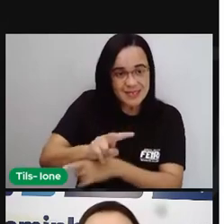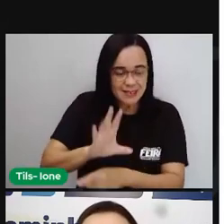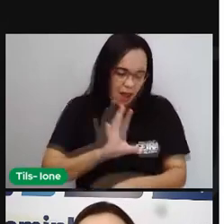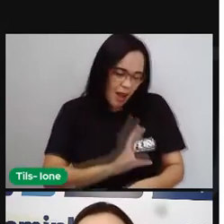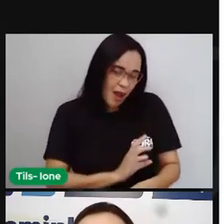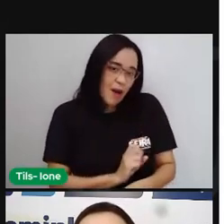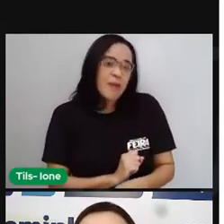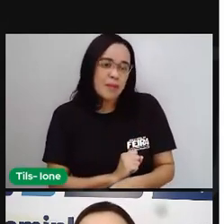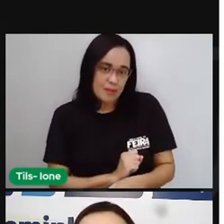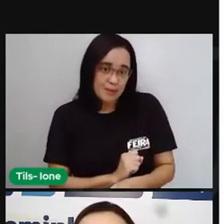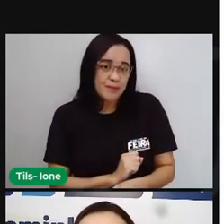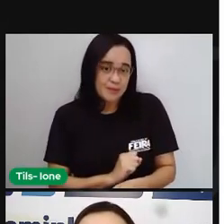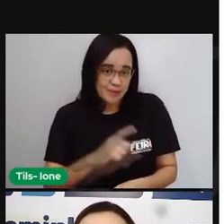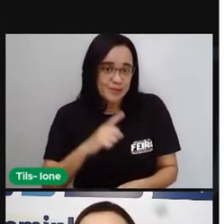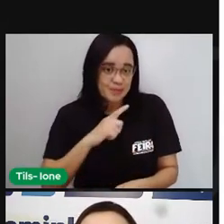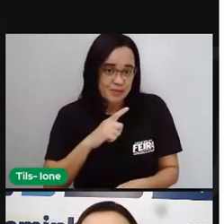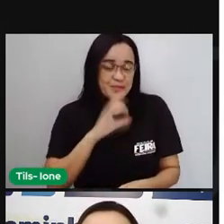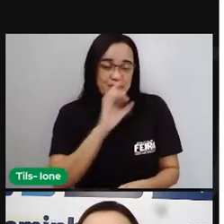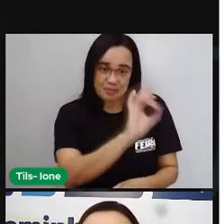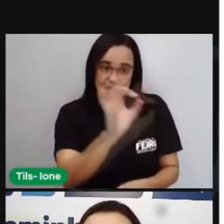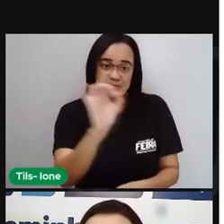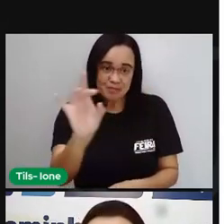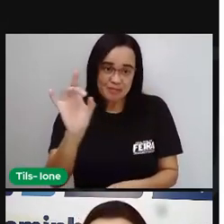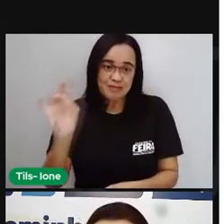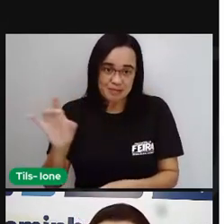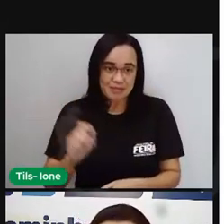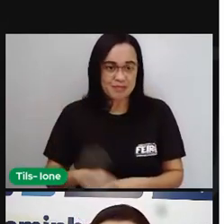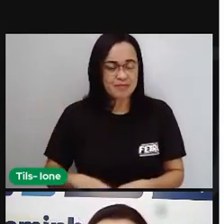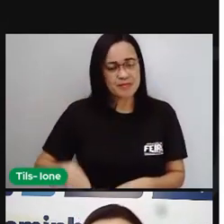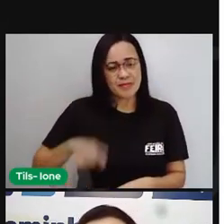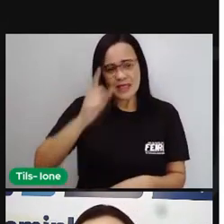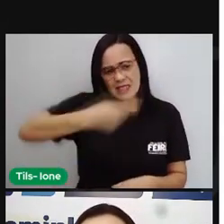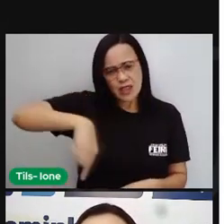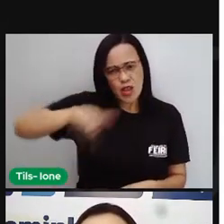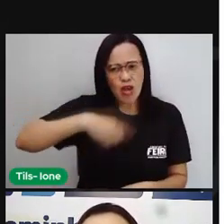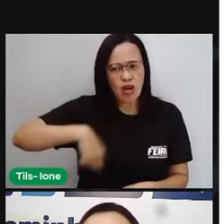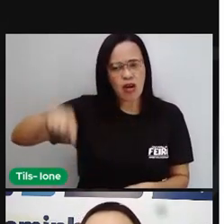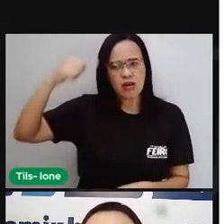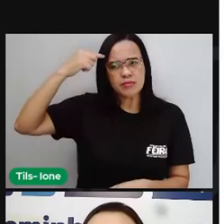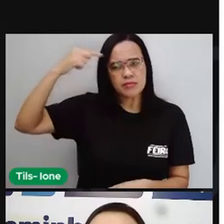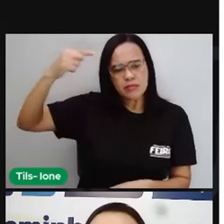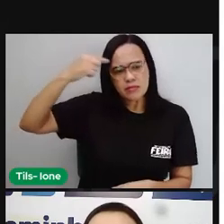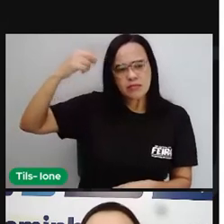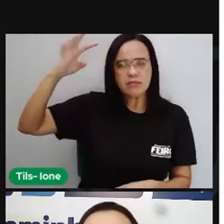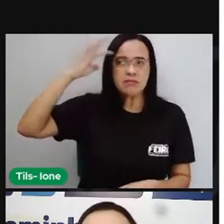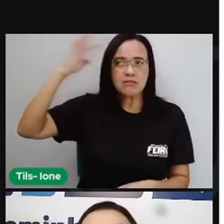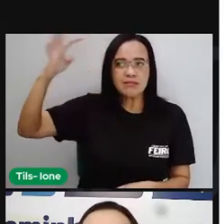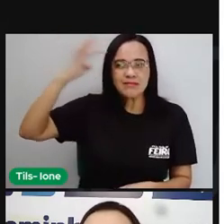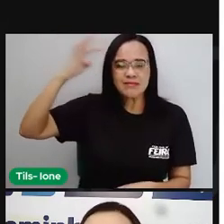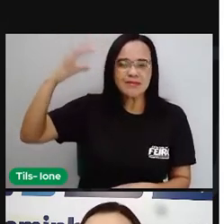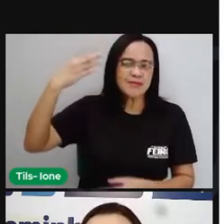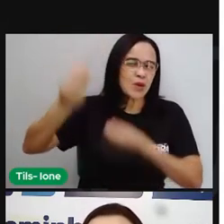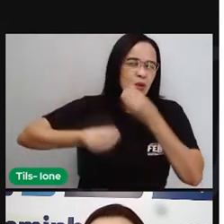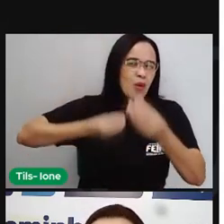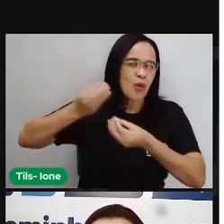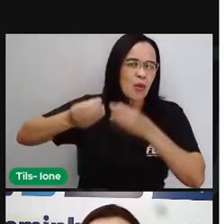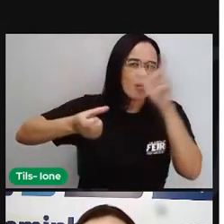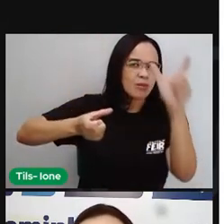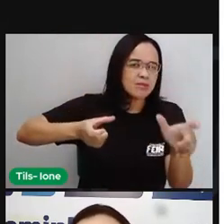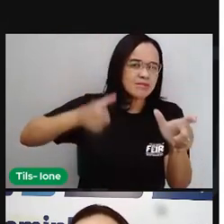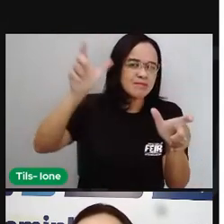e da avó. E nos leva a pensar, refletir em toda a sua importância, né? Importância em serem